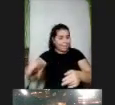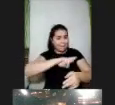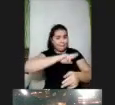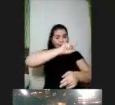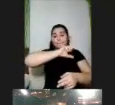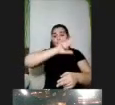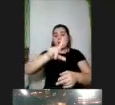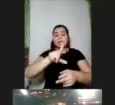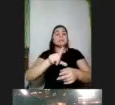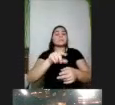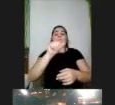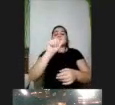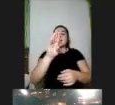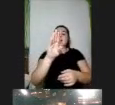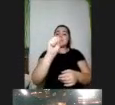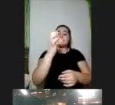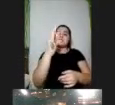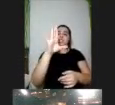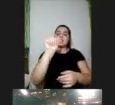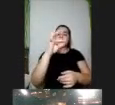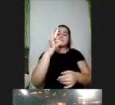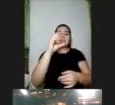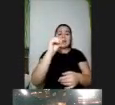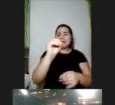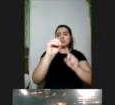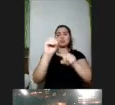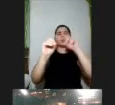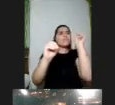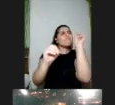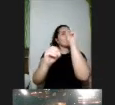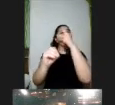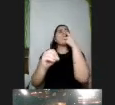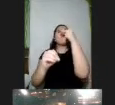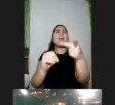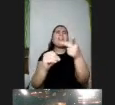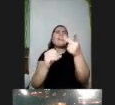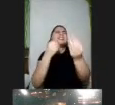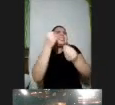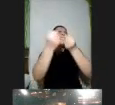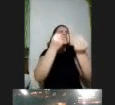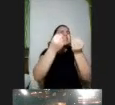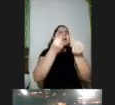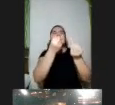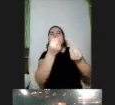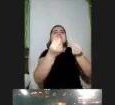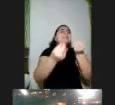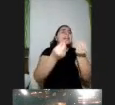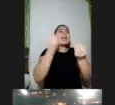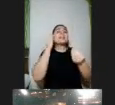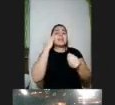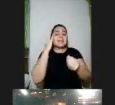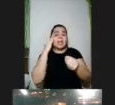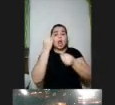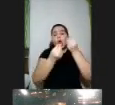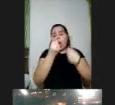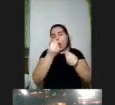abstração que é muito difícil que só falando sobre eles todo mundo consiga se conectar compreender que conceitos são esses